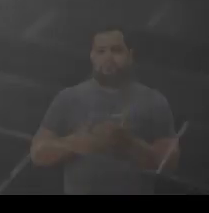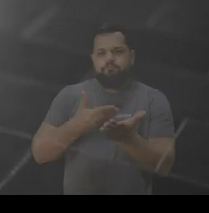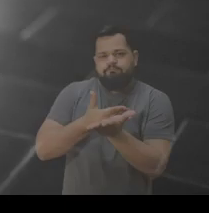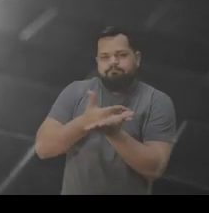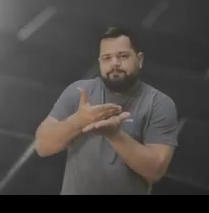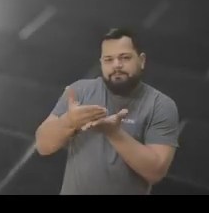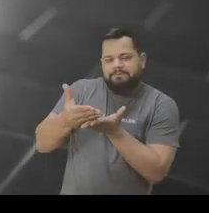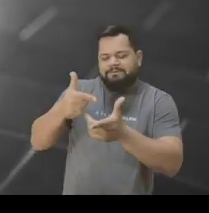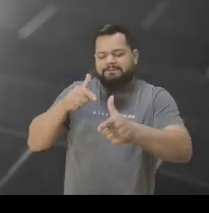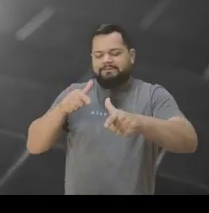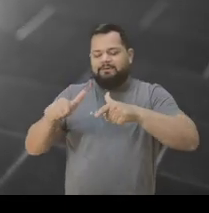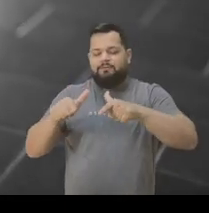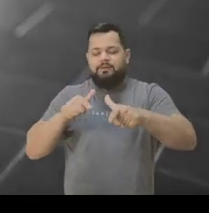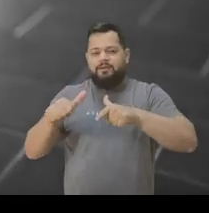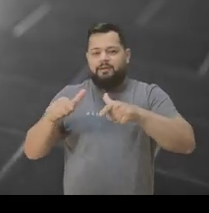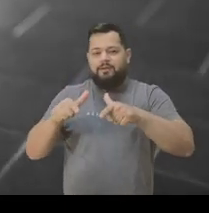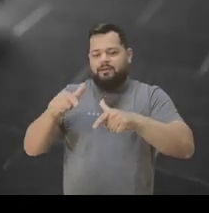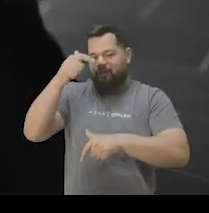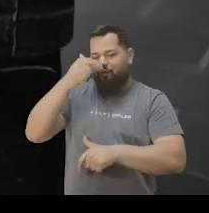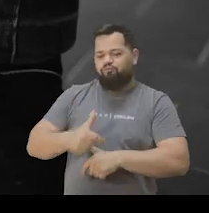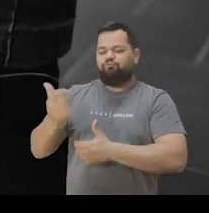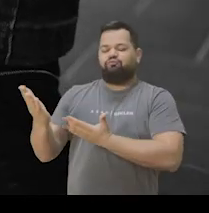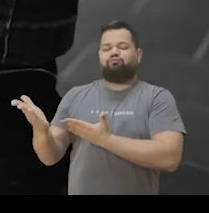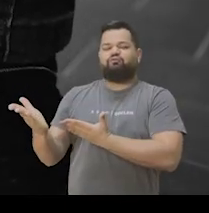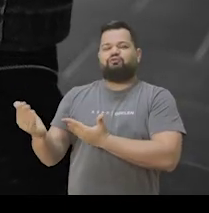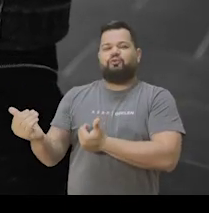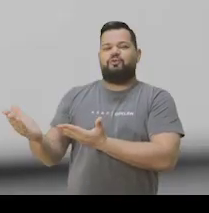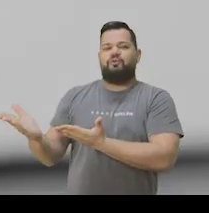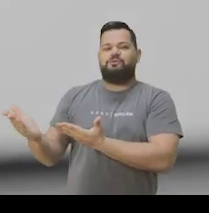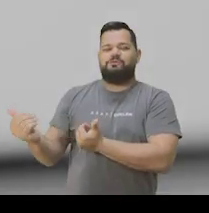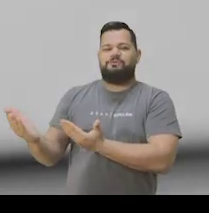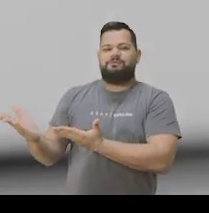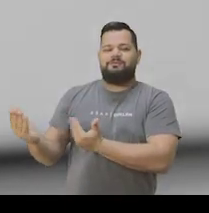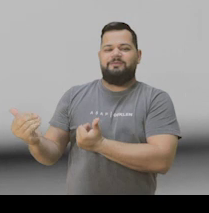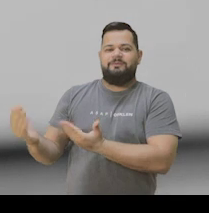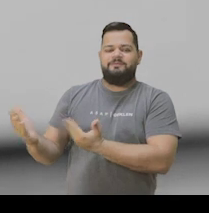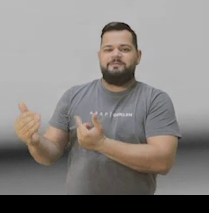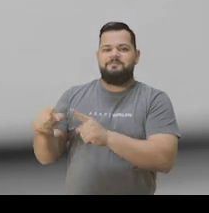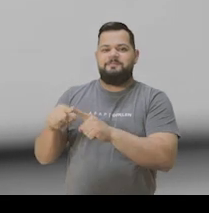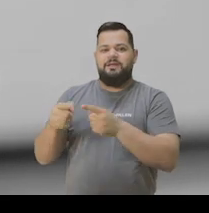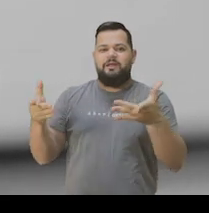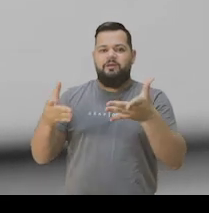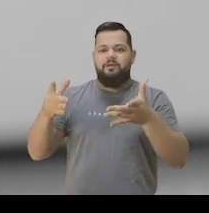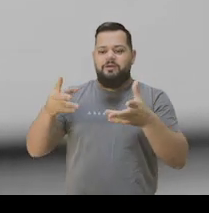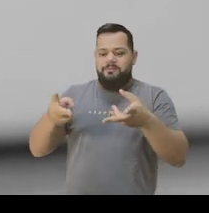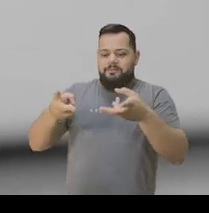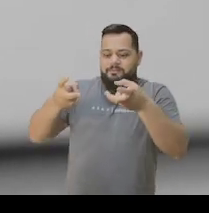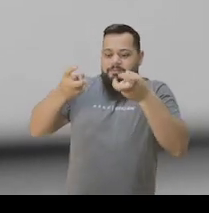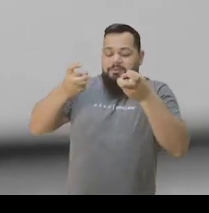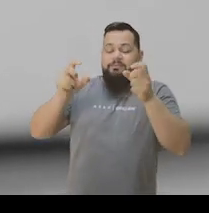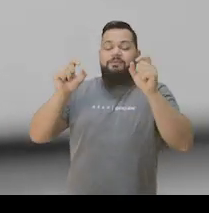Cheguei aqui ainda muito jovem, e só agora percebo